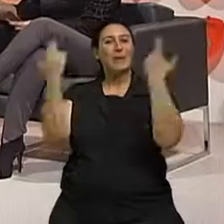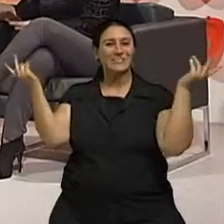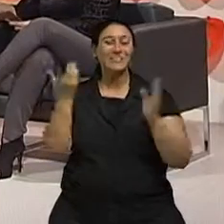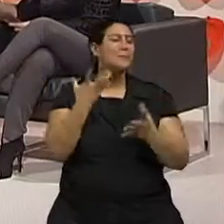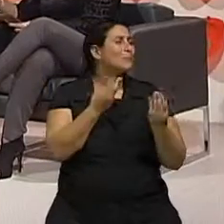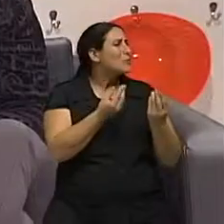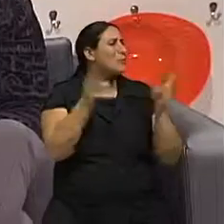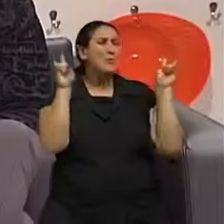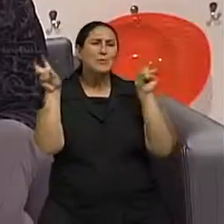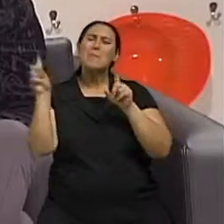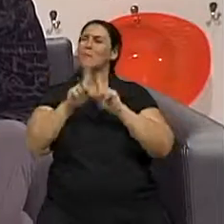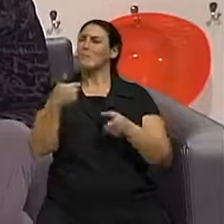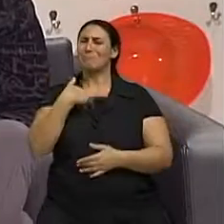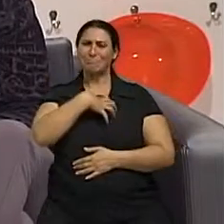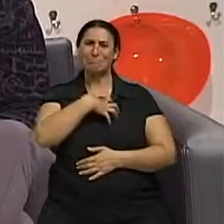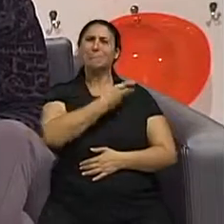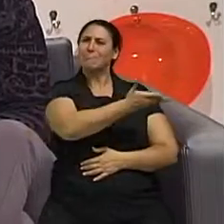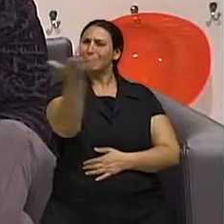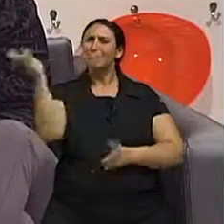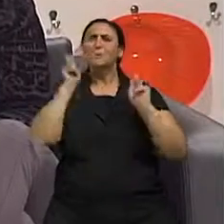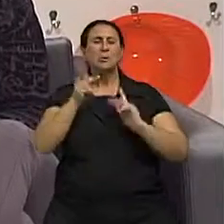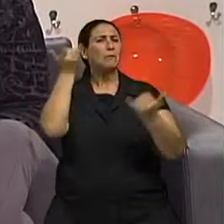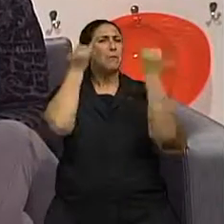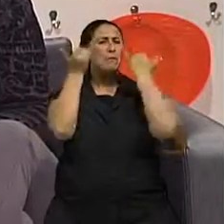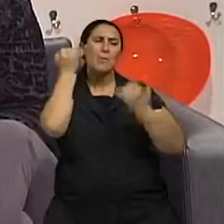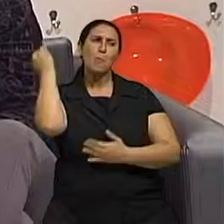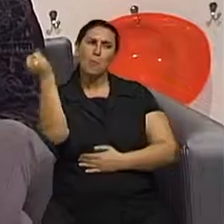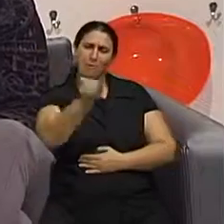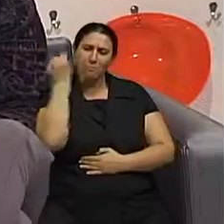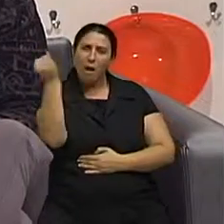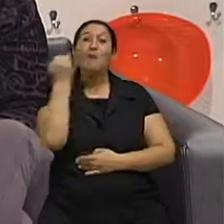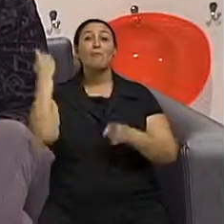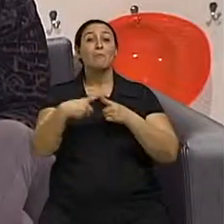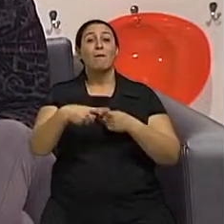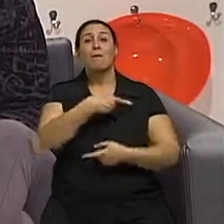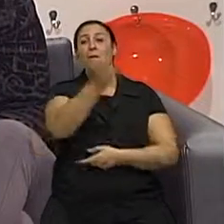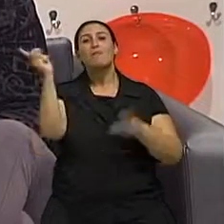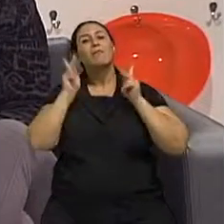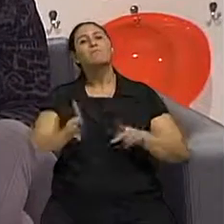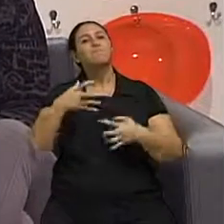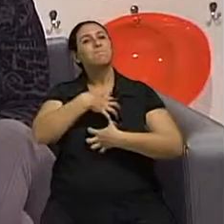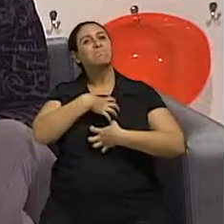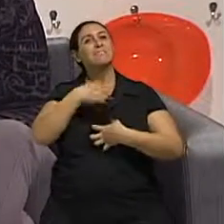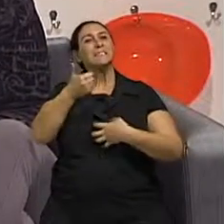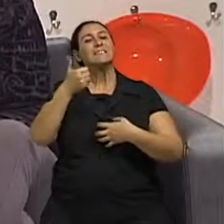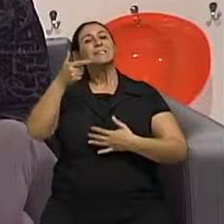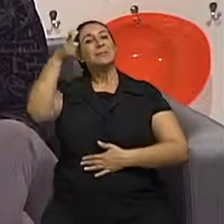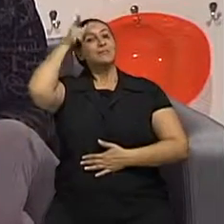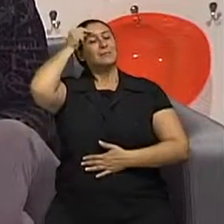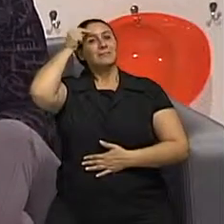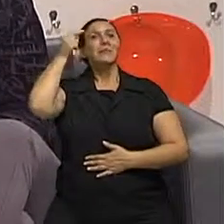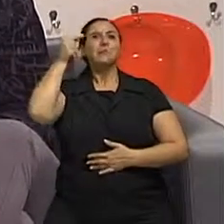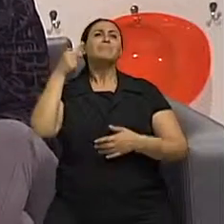assunto. assunto, mas eu tenho certeza que nós trouxemos informações importantíssimas para tranquilizar as pessoas e se estão